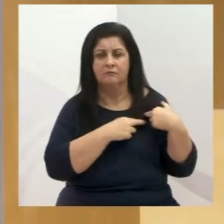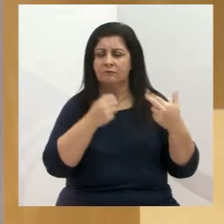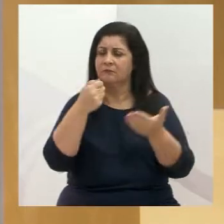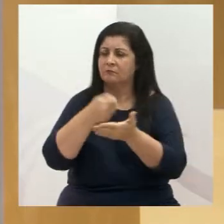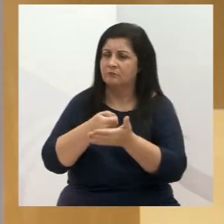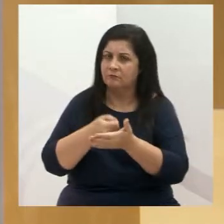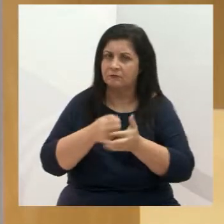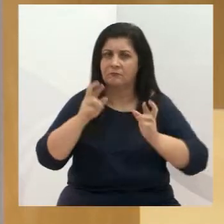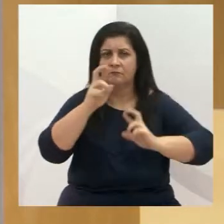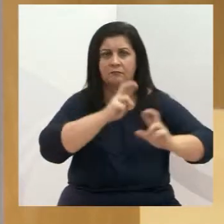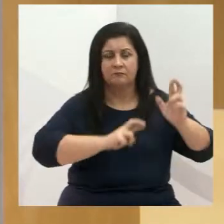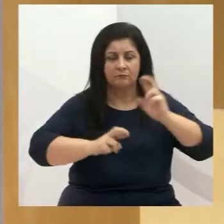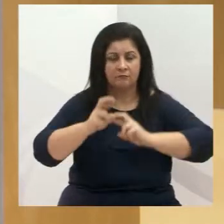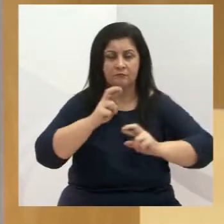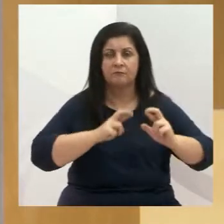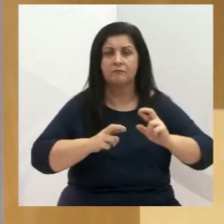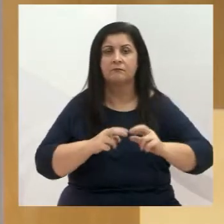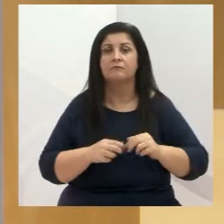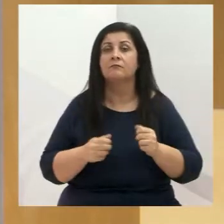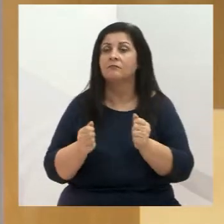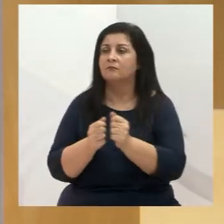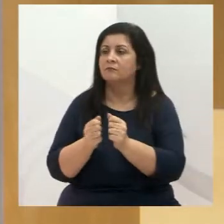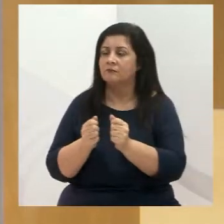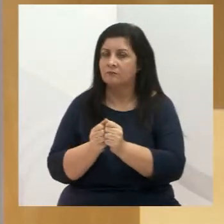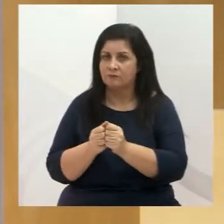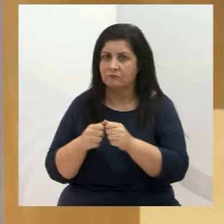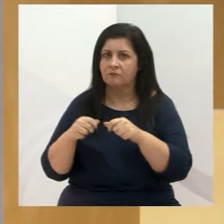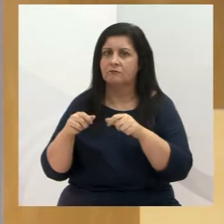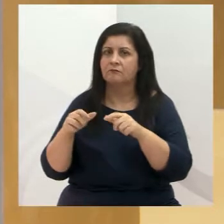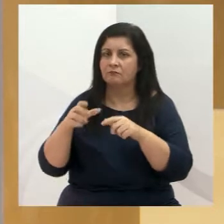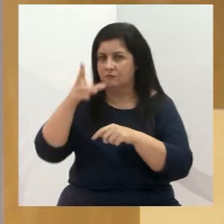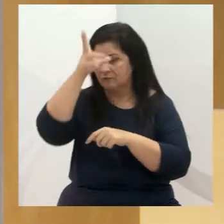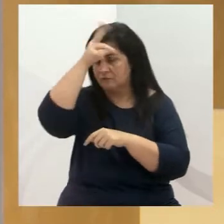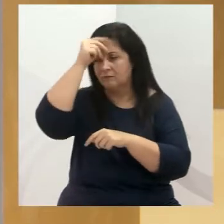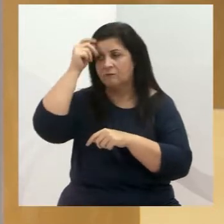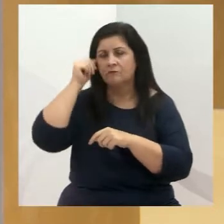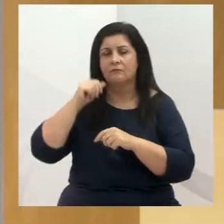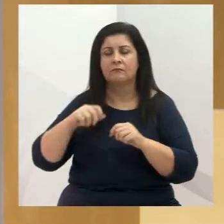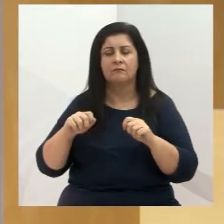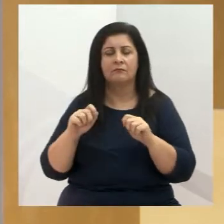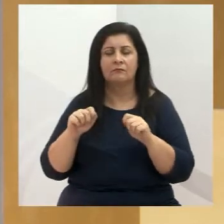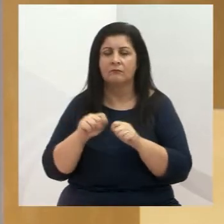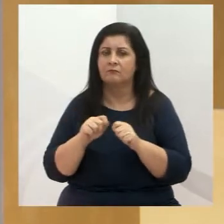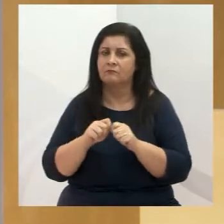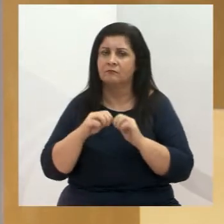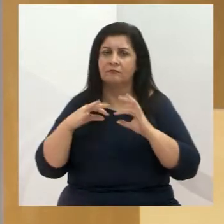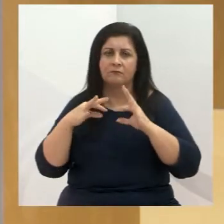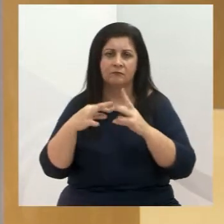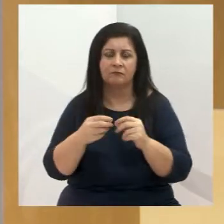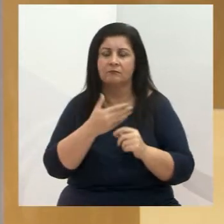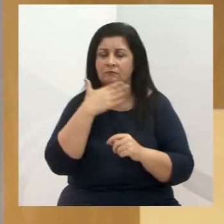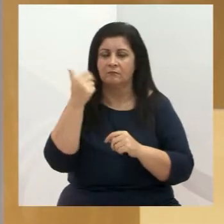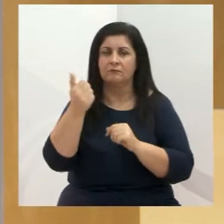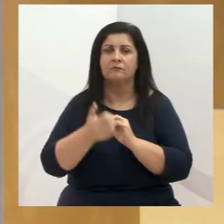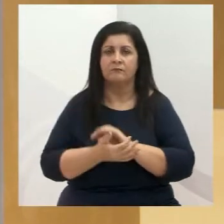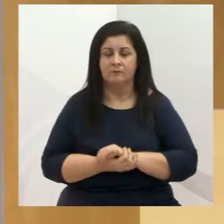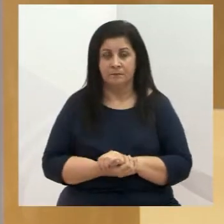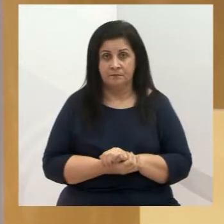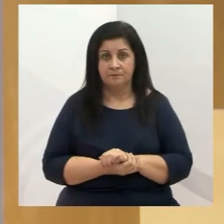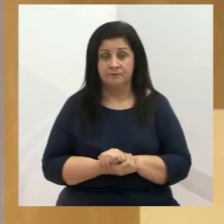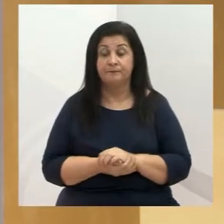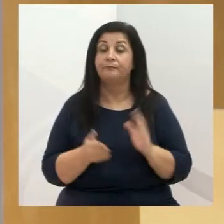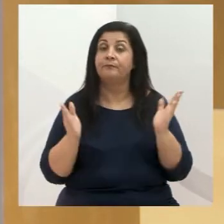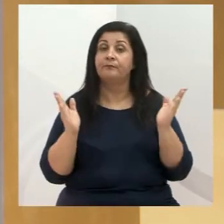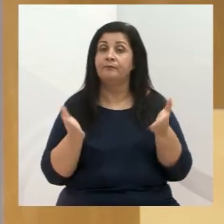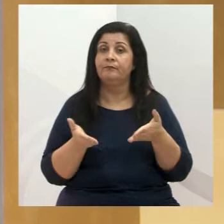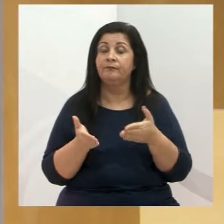fiscalizamos e estamos aí em parceria junto ao Executivo para que tudo seja realizado da melhor maneira possível. Agora, gostaria